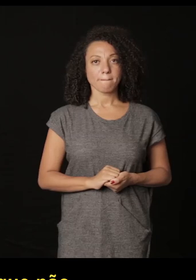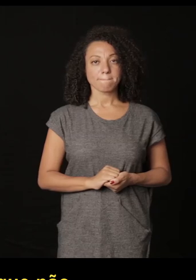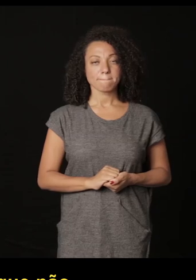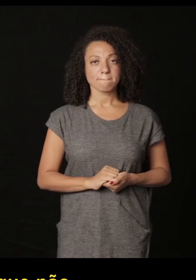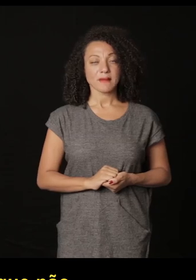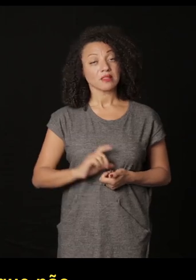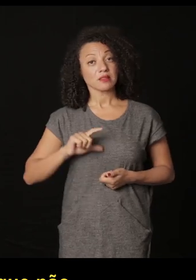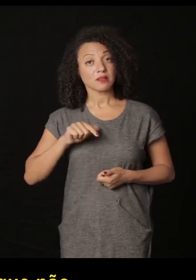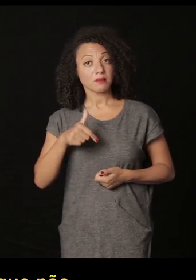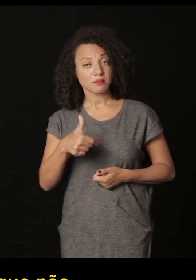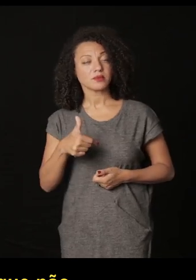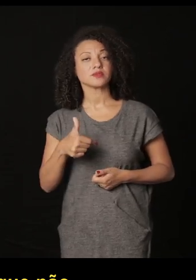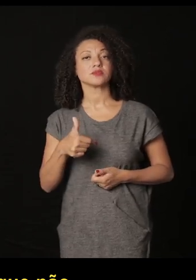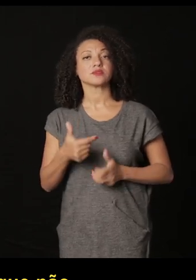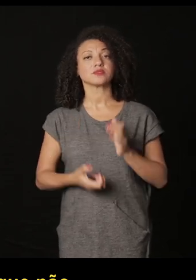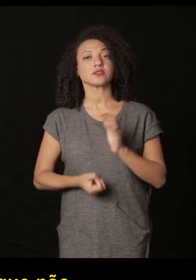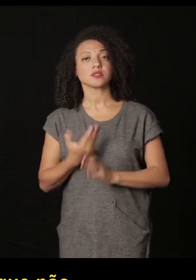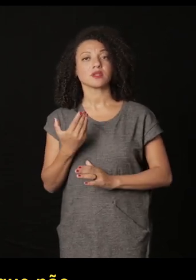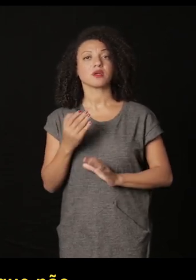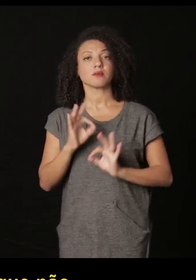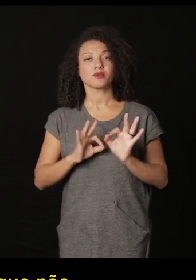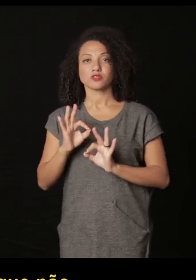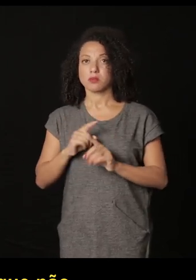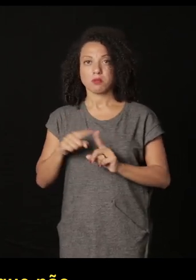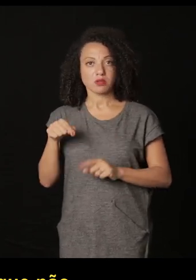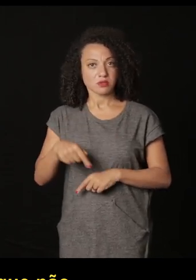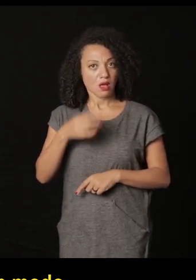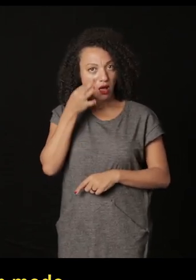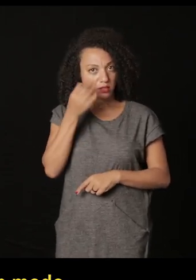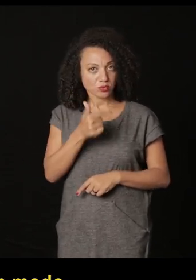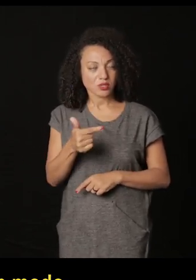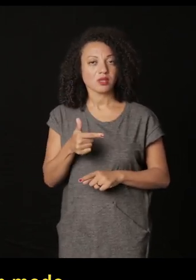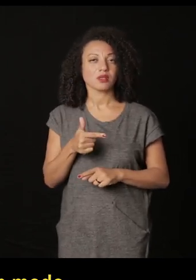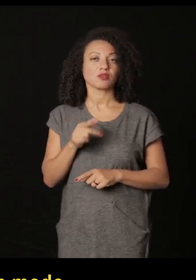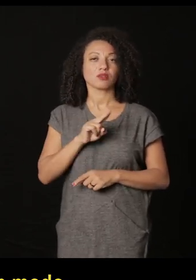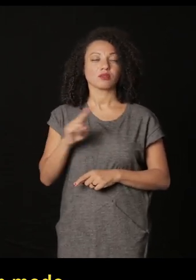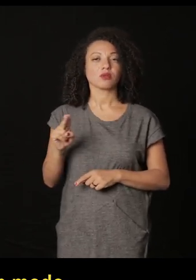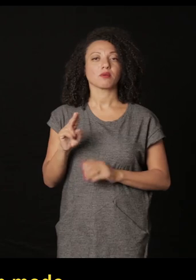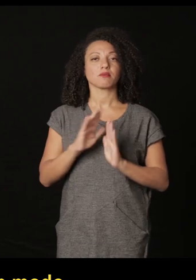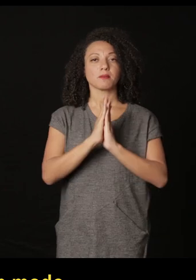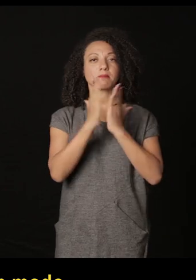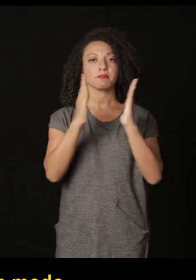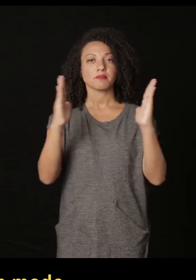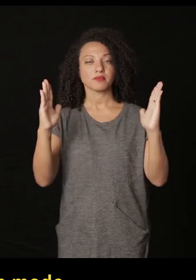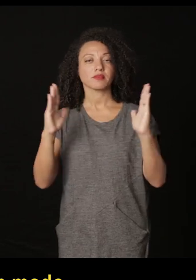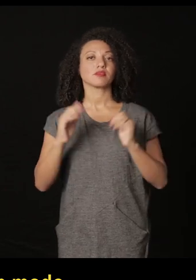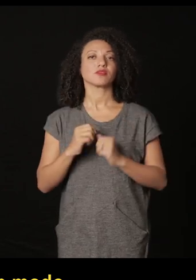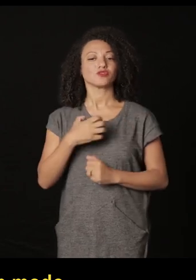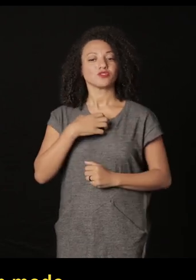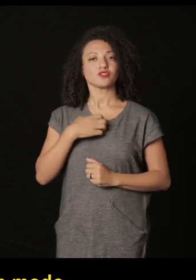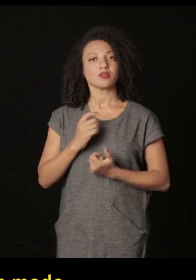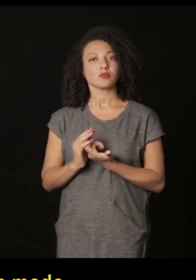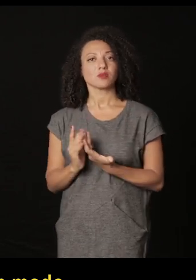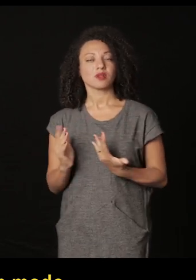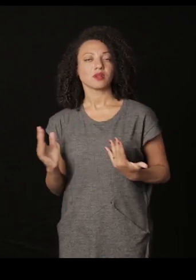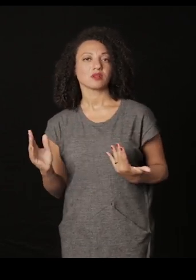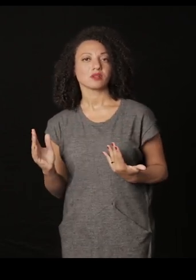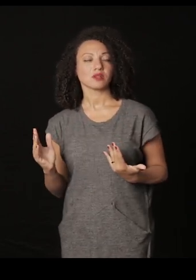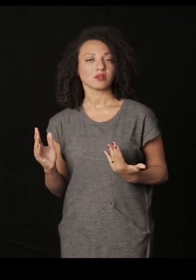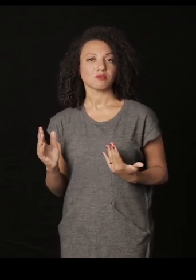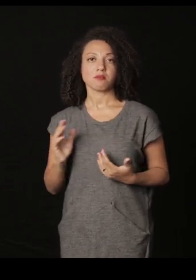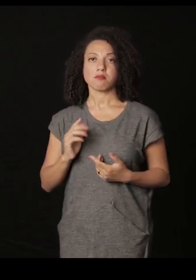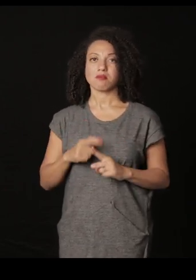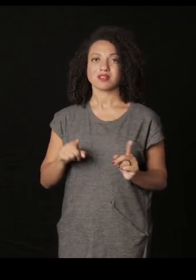disso eu fiz um projeto que não está aqui que é o biblioteca que na verdade ele reproduz um modo de arquivo